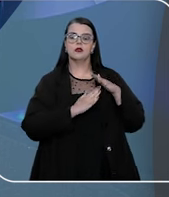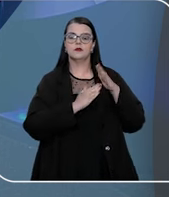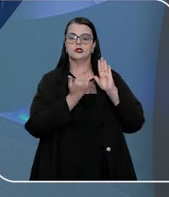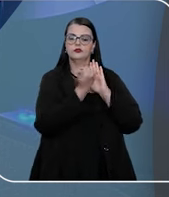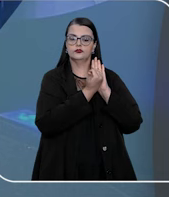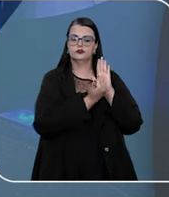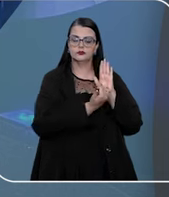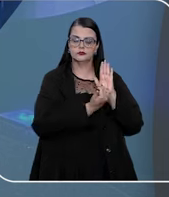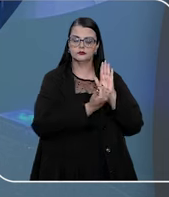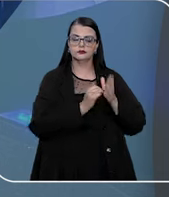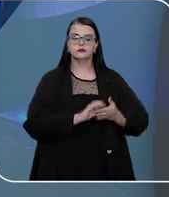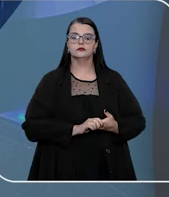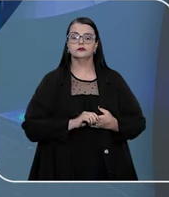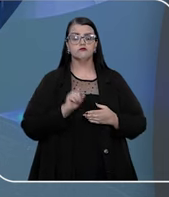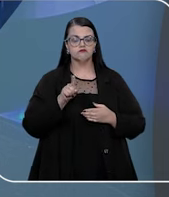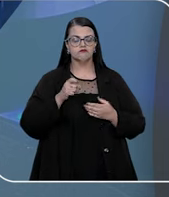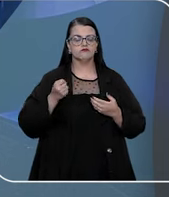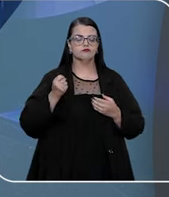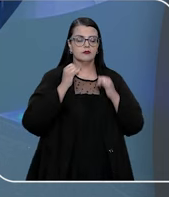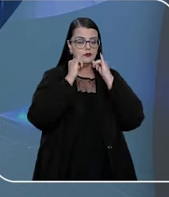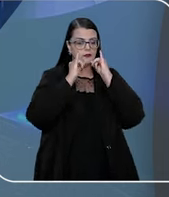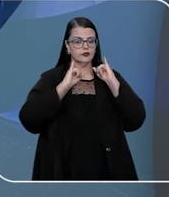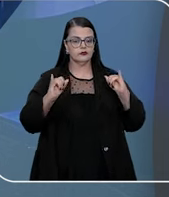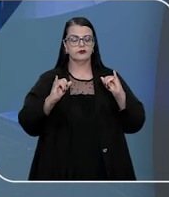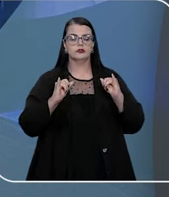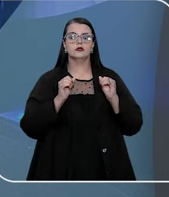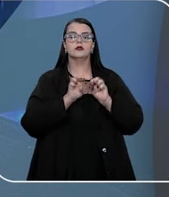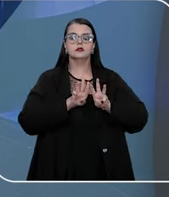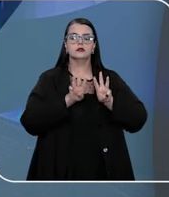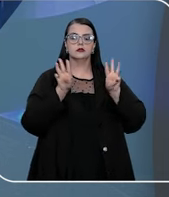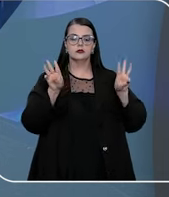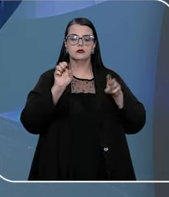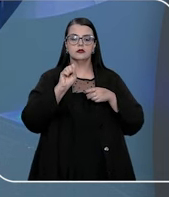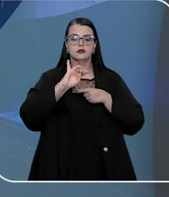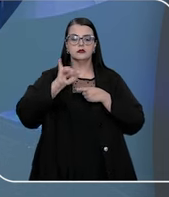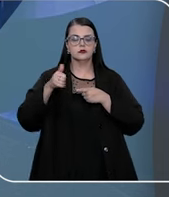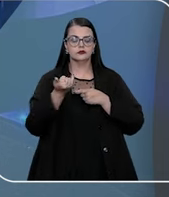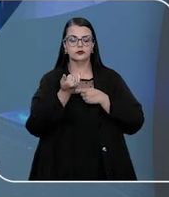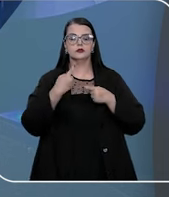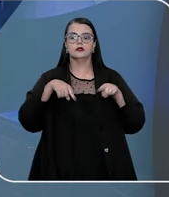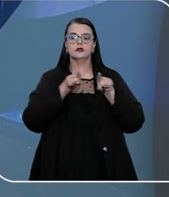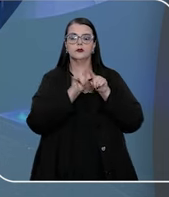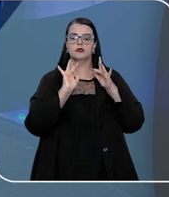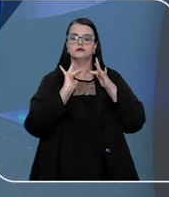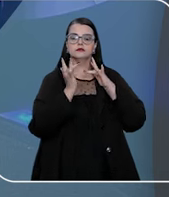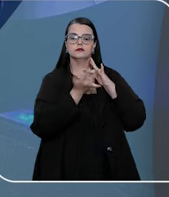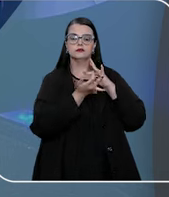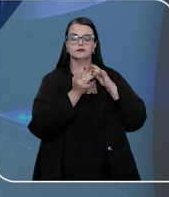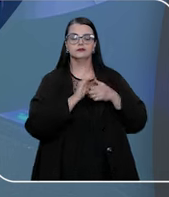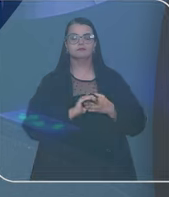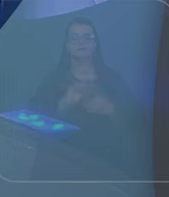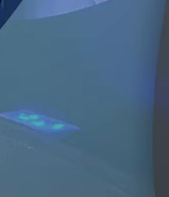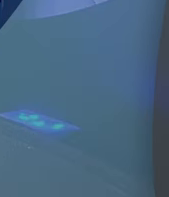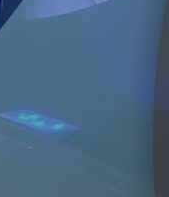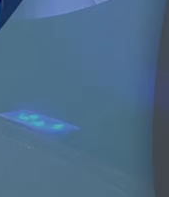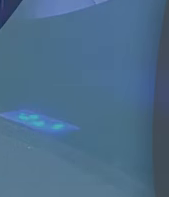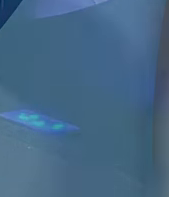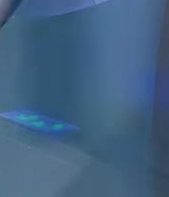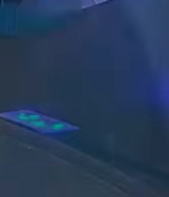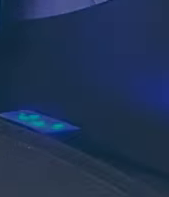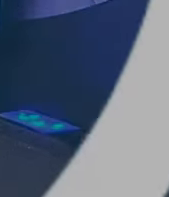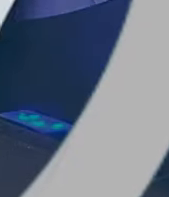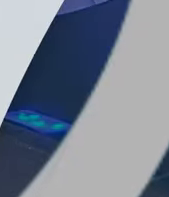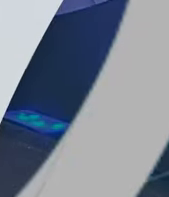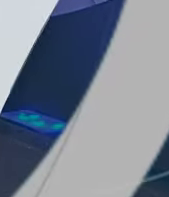dessas medidas. Você confere essas e outras notícias no site do STJ e nas nossas redes sociais. Até a próxima!